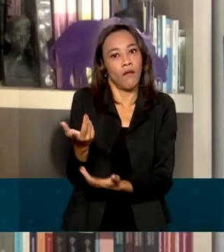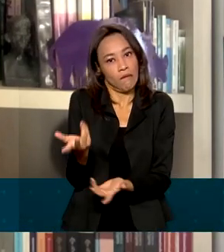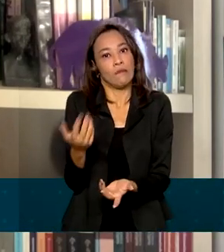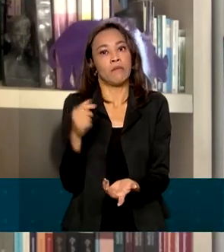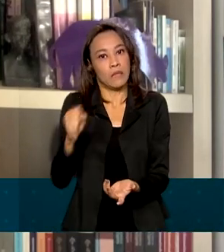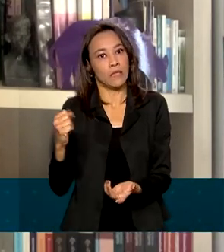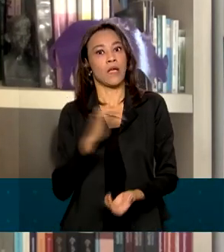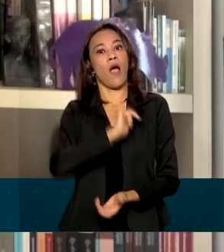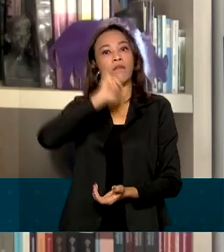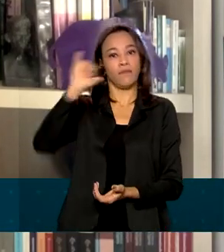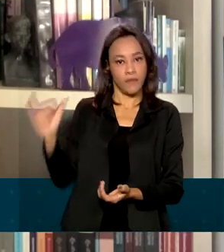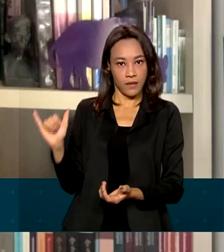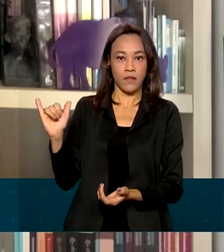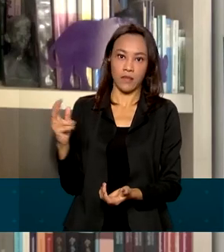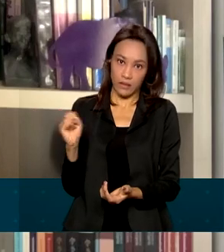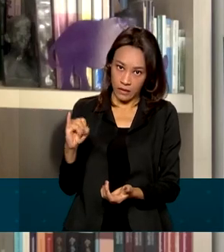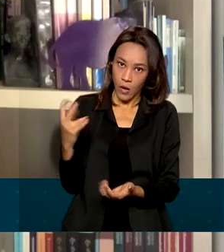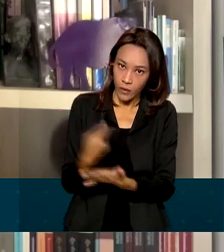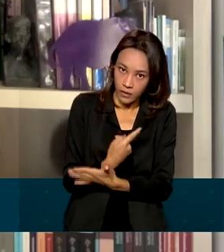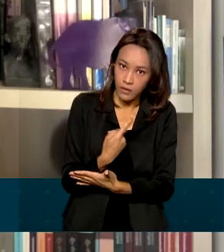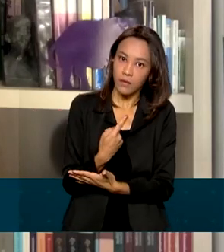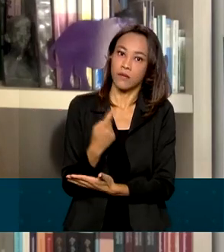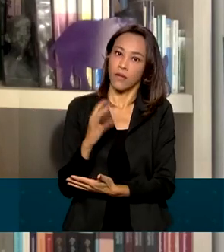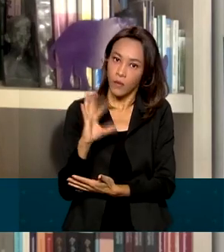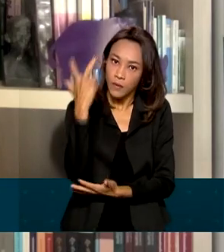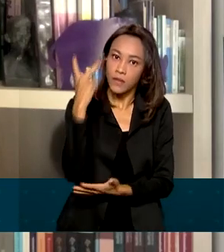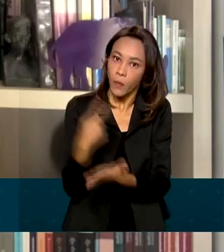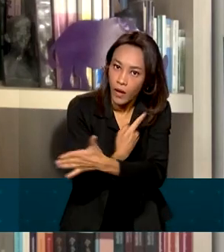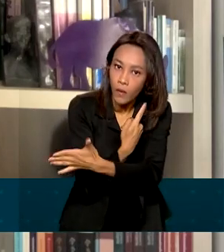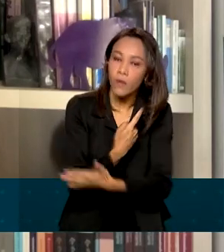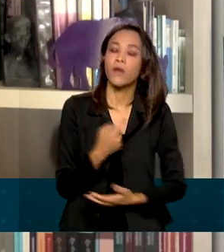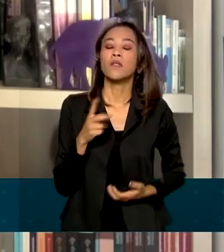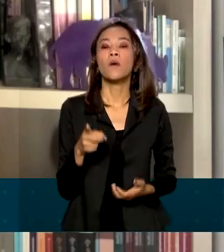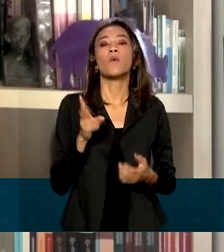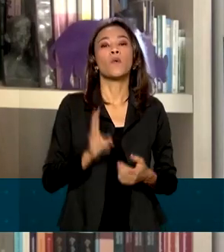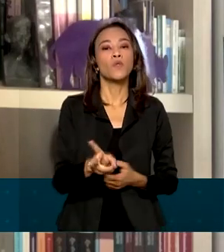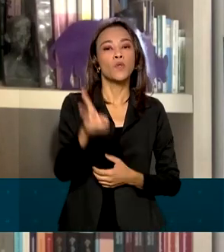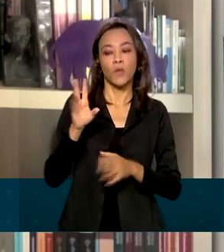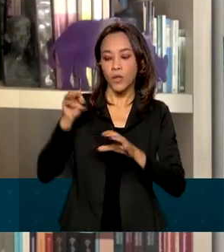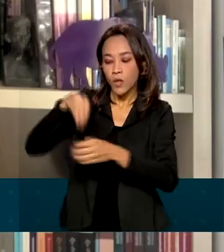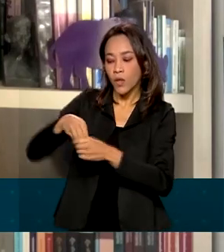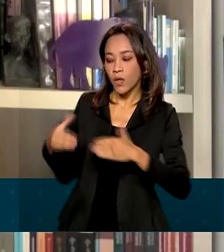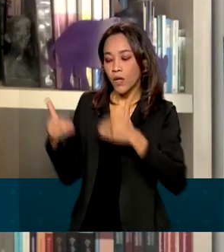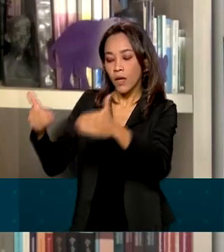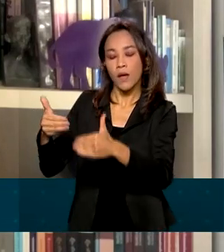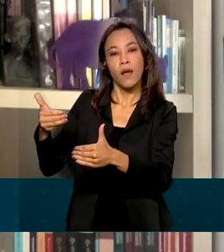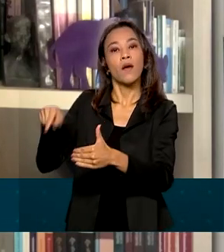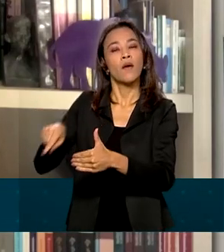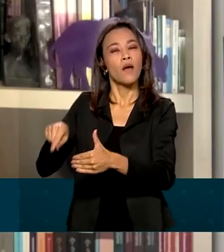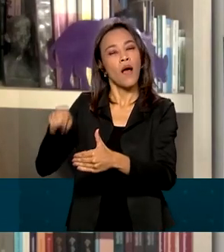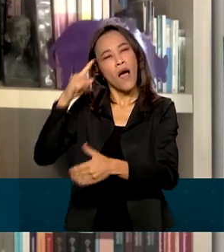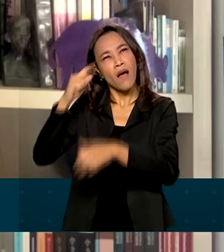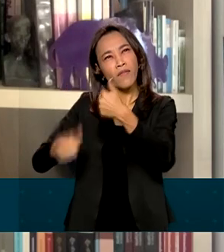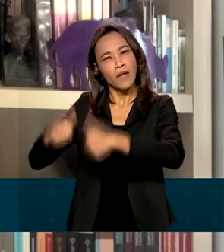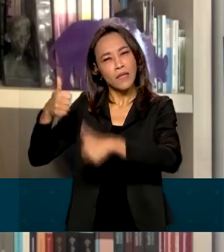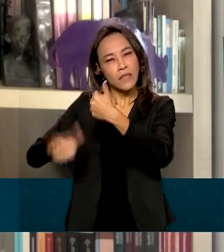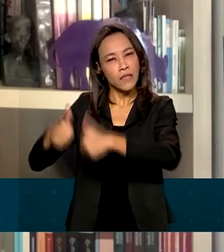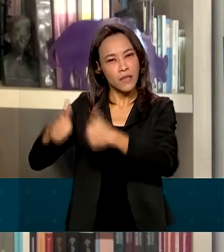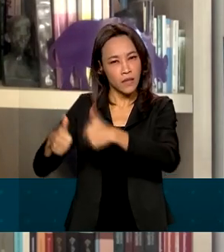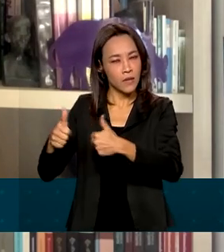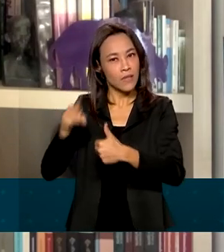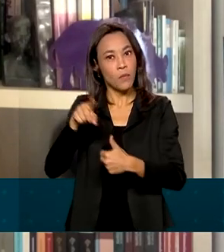notificado. Continua em análise no Ministério da Saúde a necessidade de uma terceira dose de qualquer